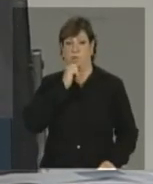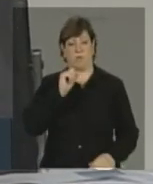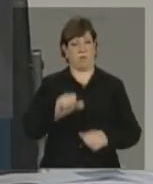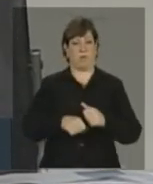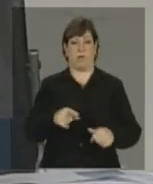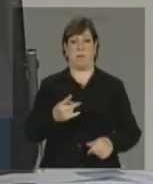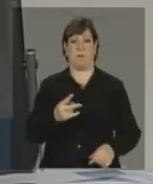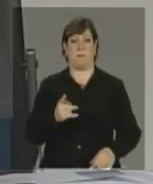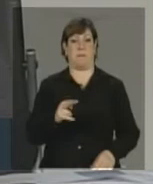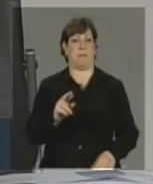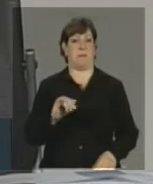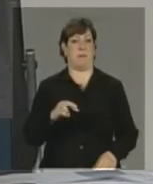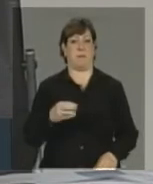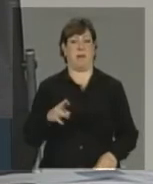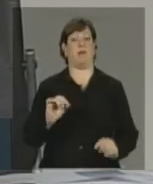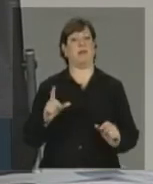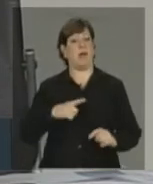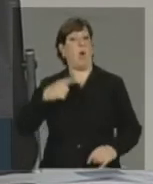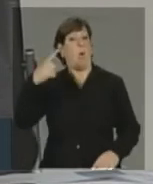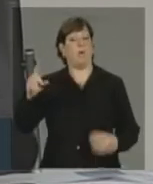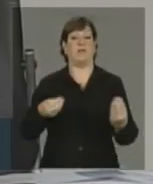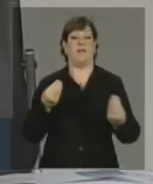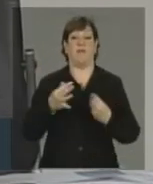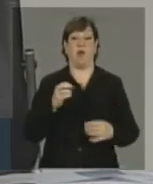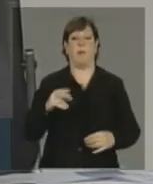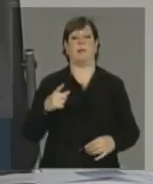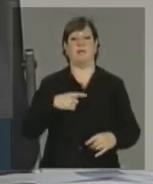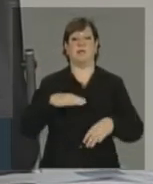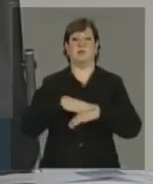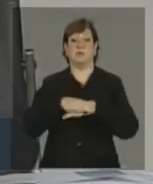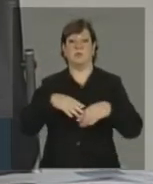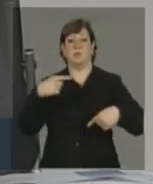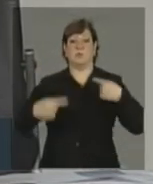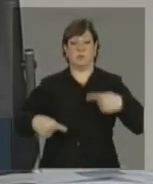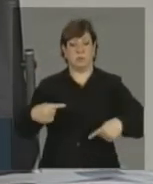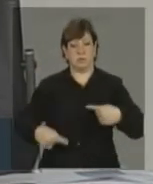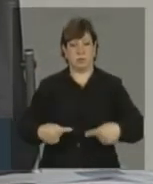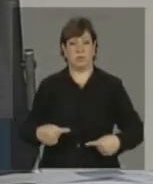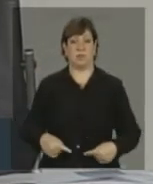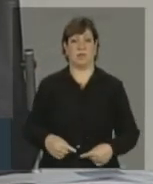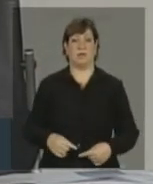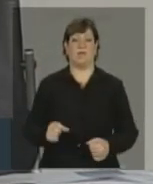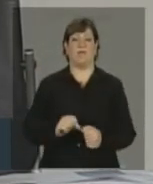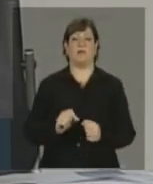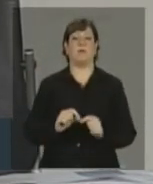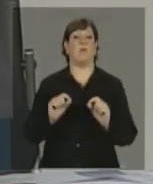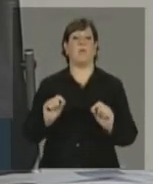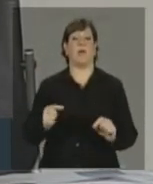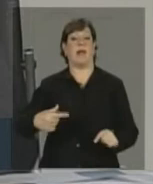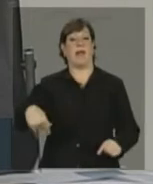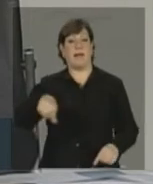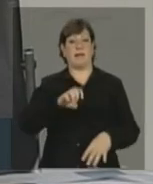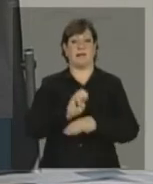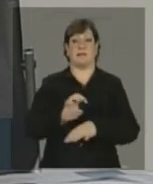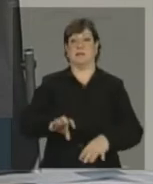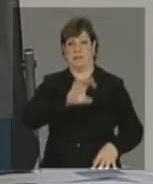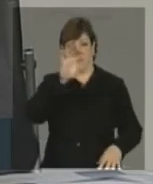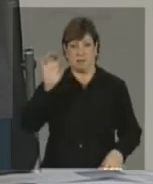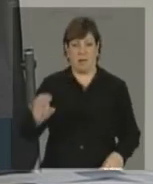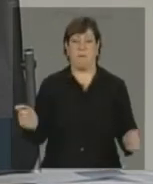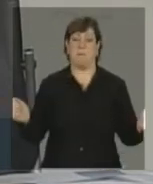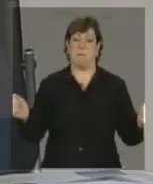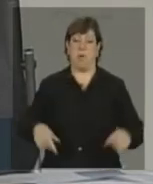primário. Há outras formas que estão sendo discutidas de fazer com que esses estados possam ter